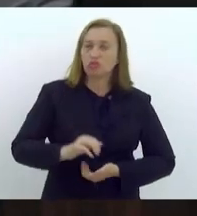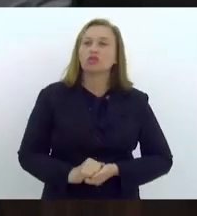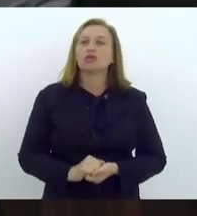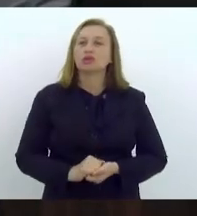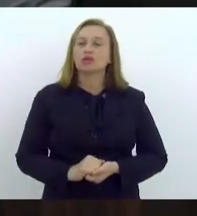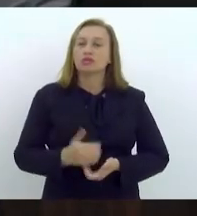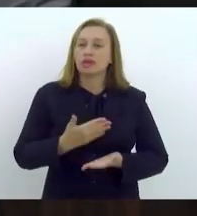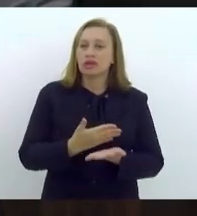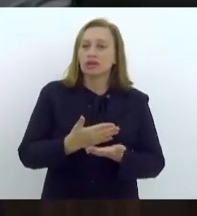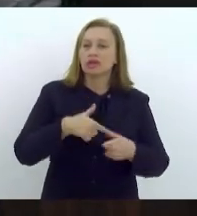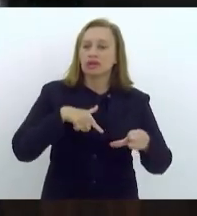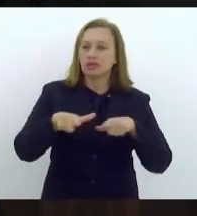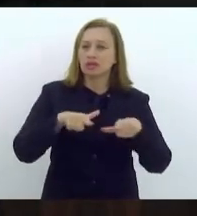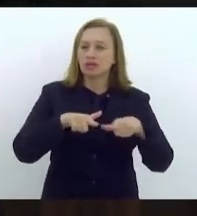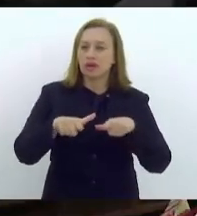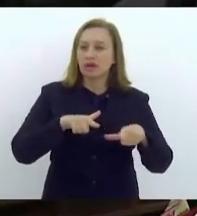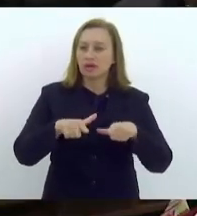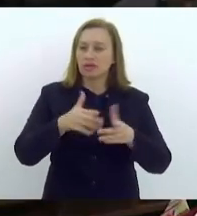os trabalhos, por favor.